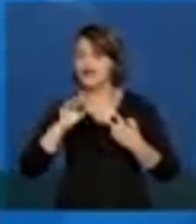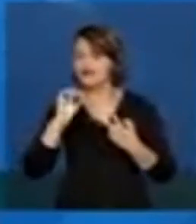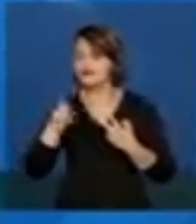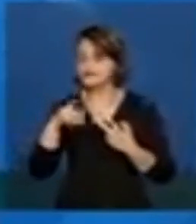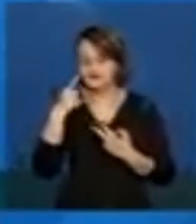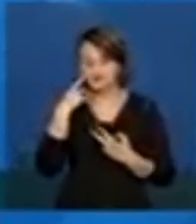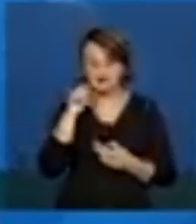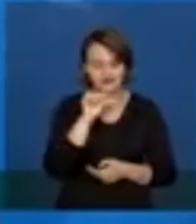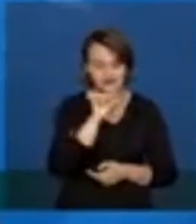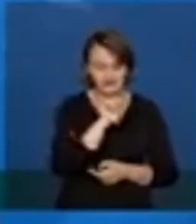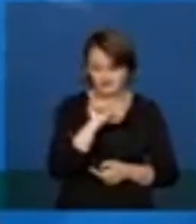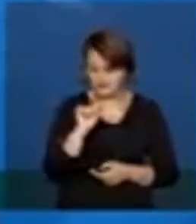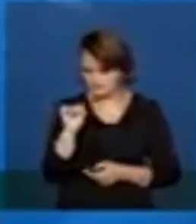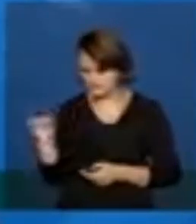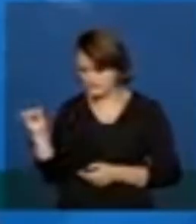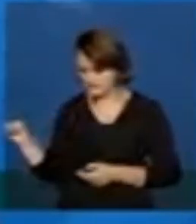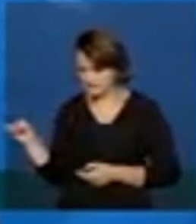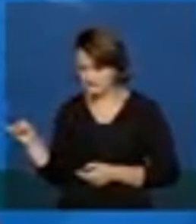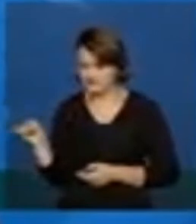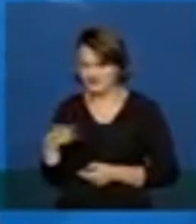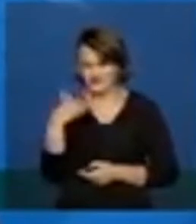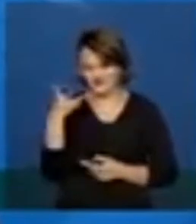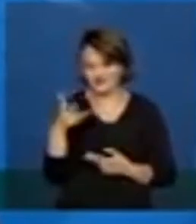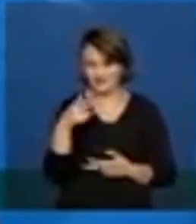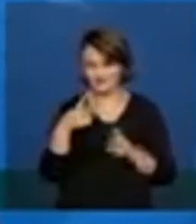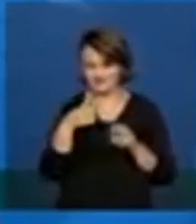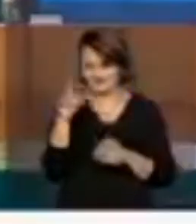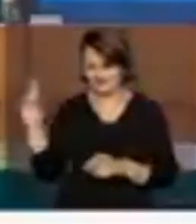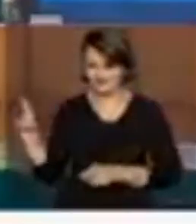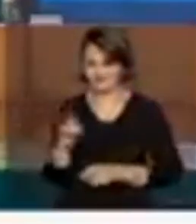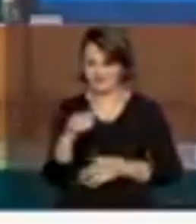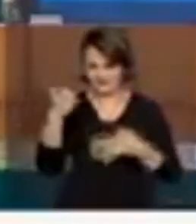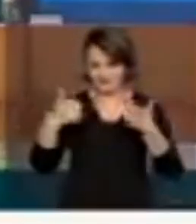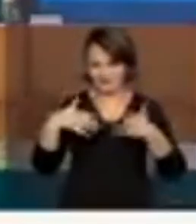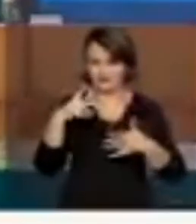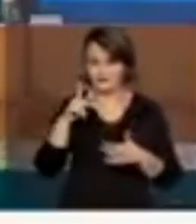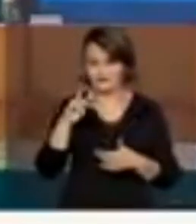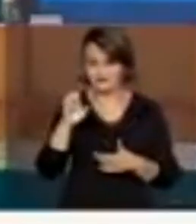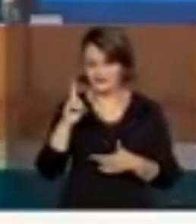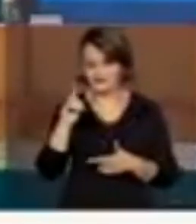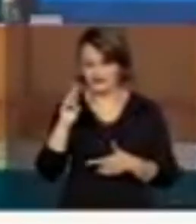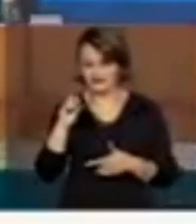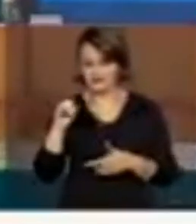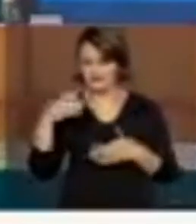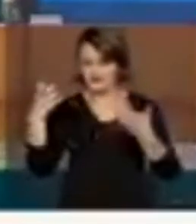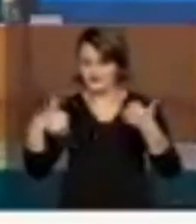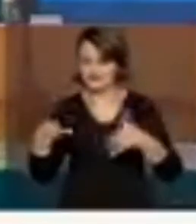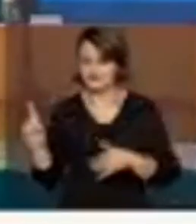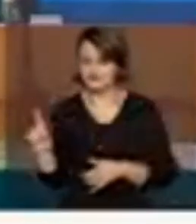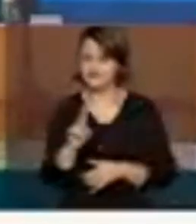parou de olhar as contestações. Então, o Paulo acabou de falar, o Pedro acabou de falar, desculpa, falando para a gente o que tem em relação às